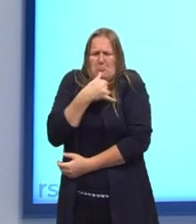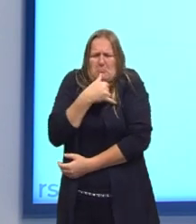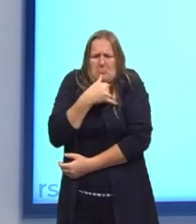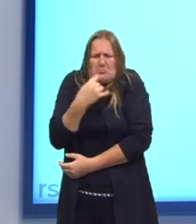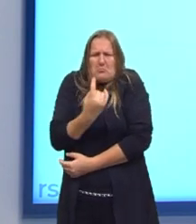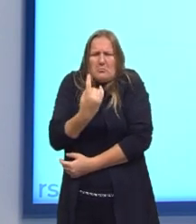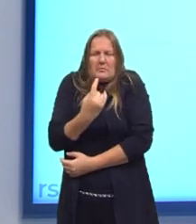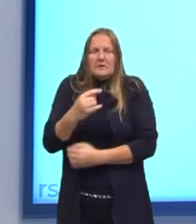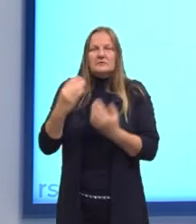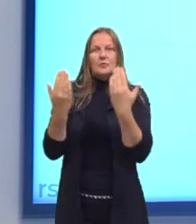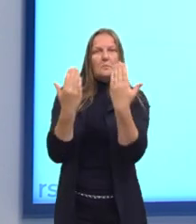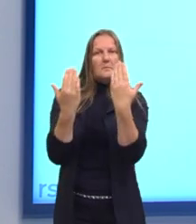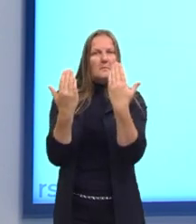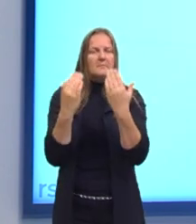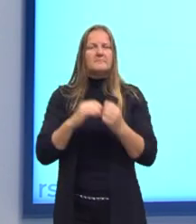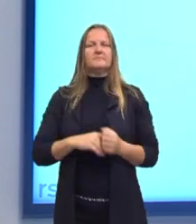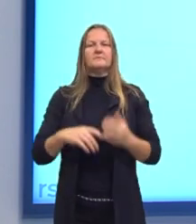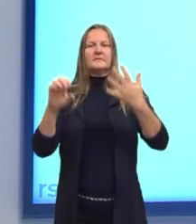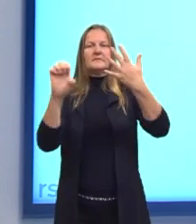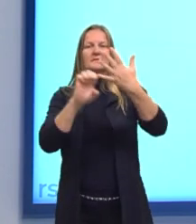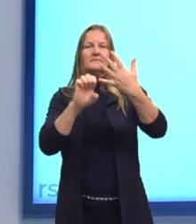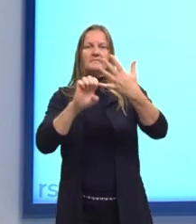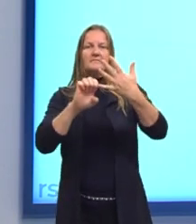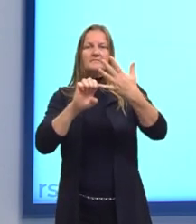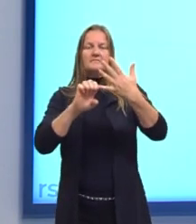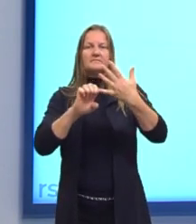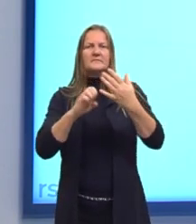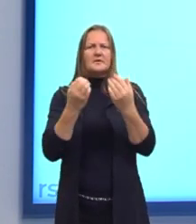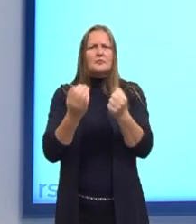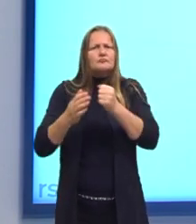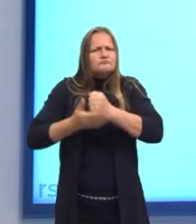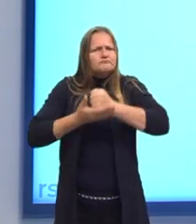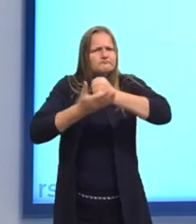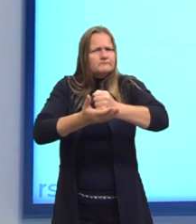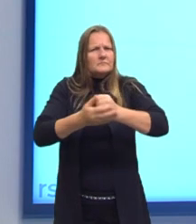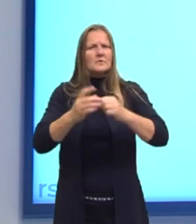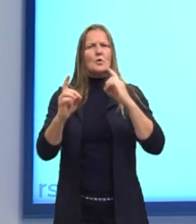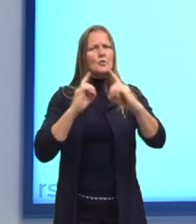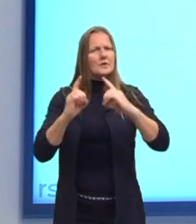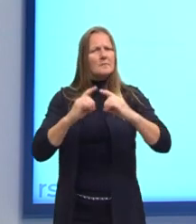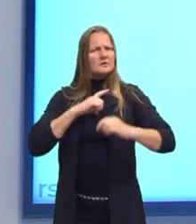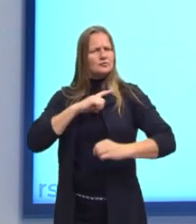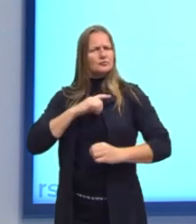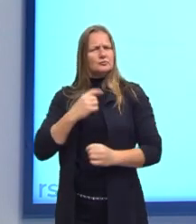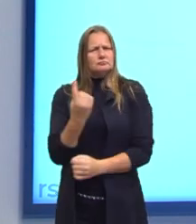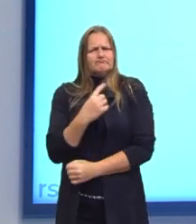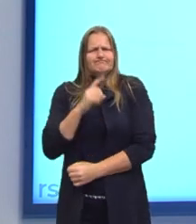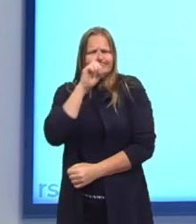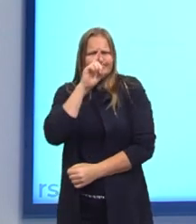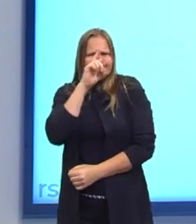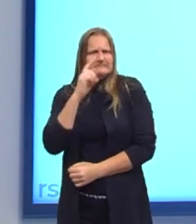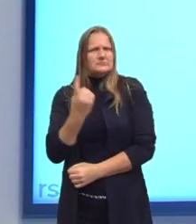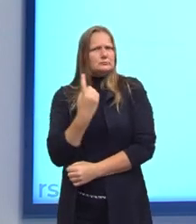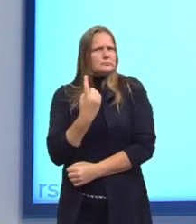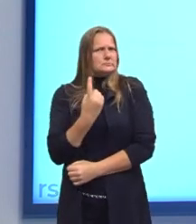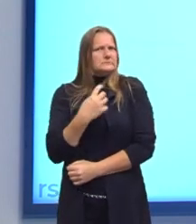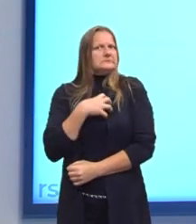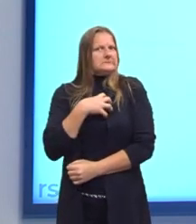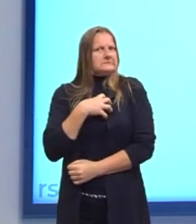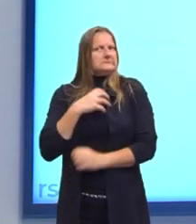solitários? Ou letra E. Embazar o debate sobre os riscos da solidão para a saúde humana?